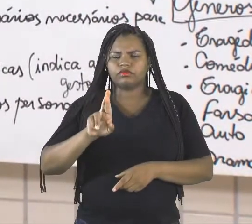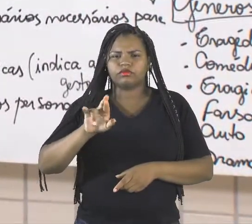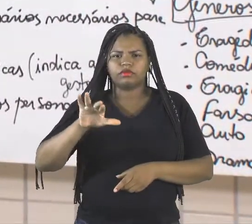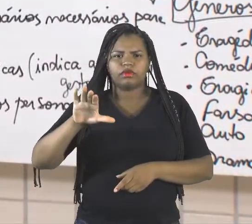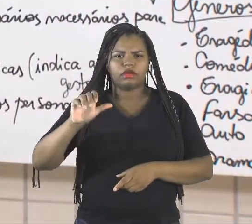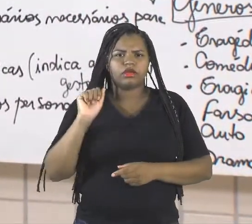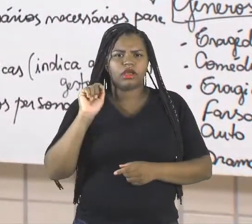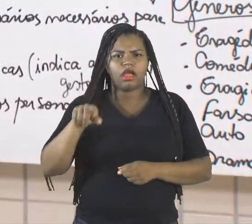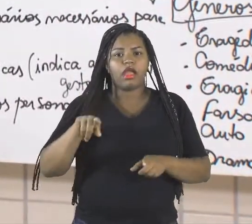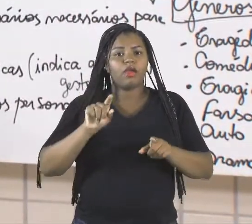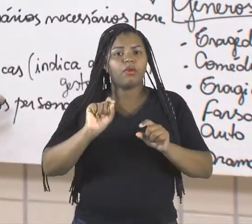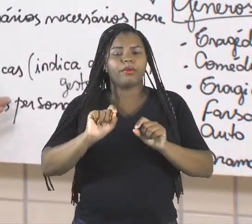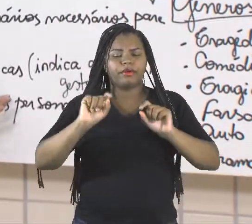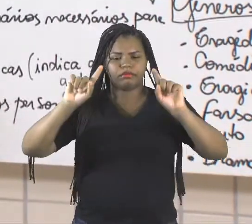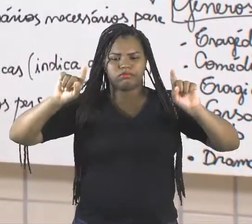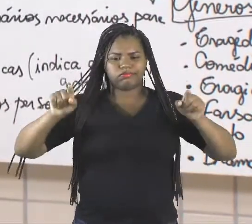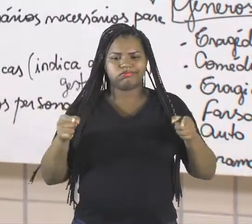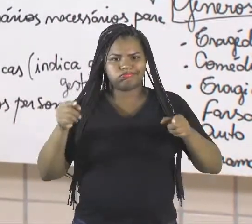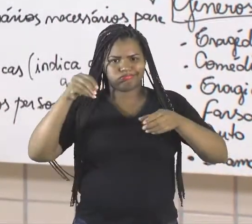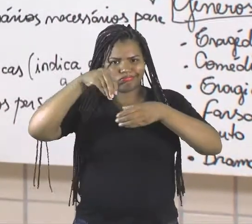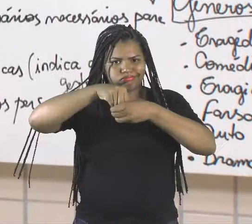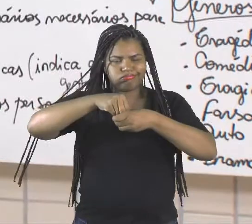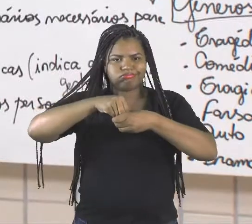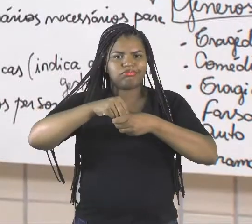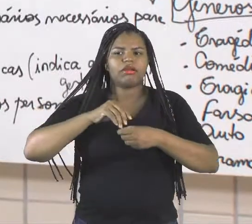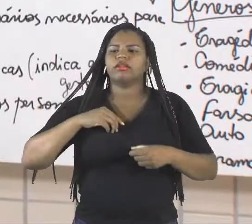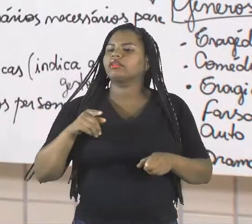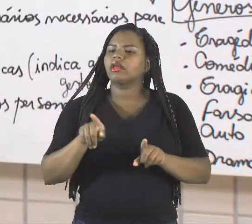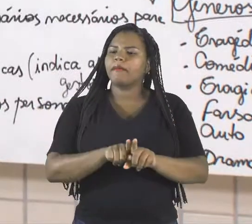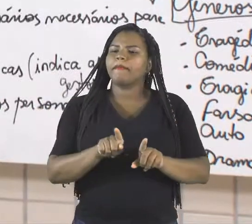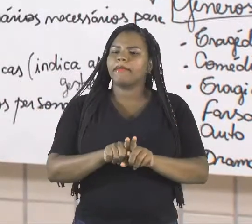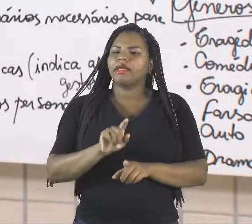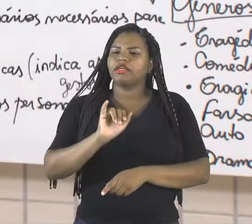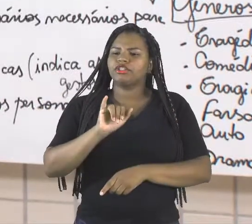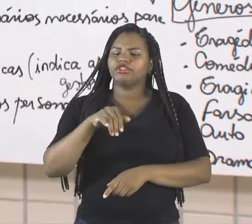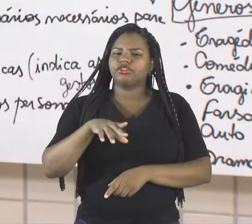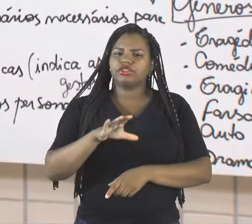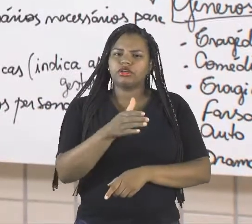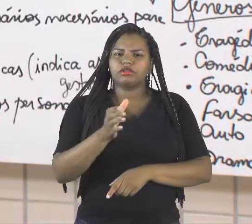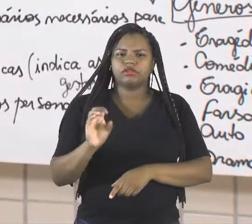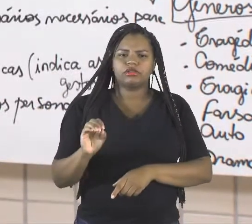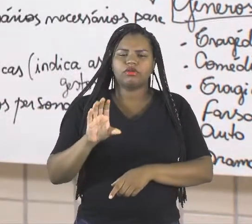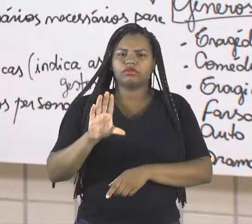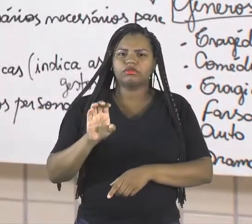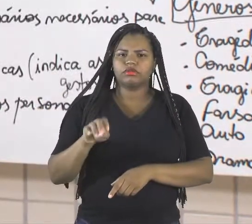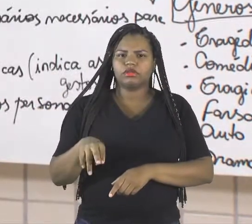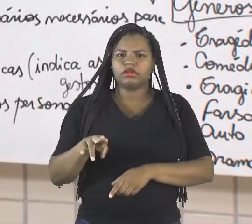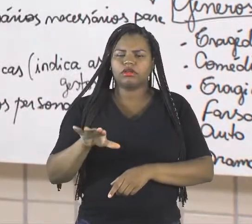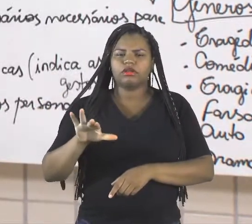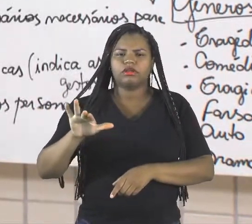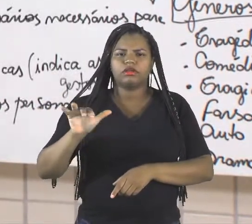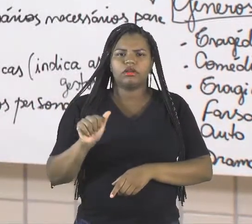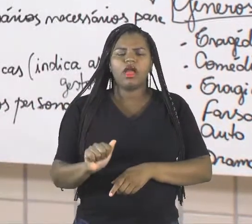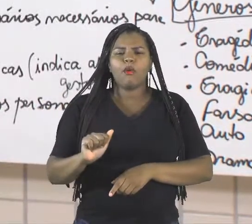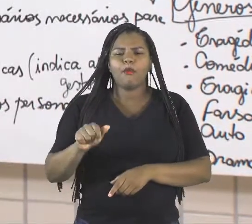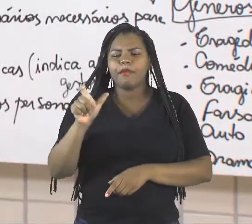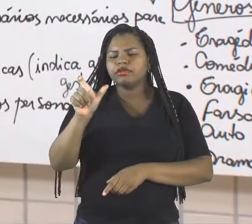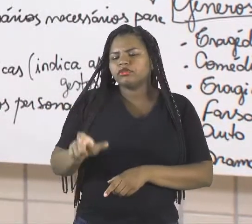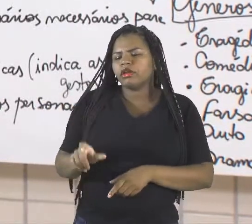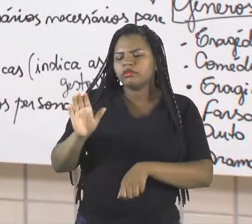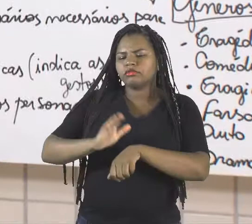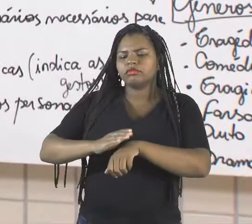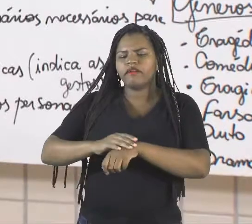parênteses, indicações cênicas, o que o personagem está fazendo naquele determinado momento, qual é o